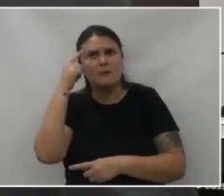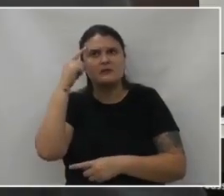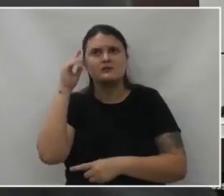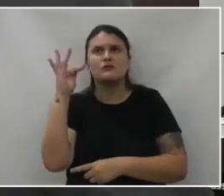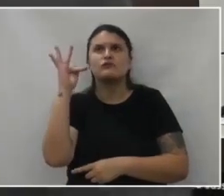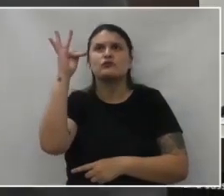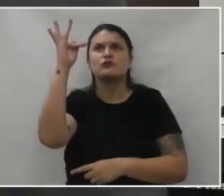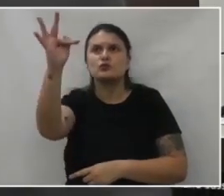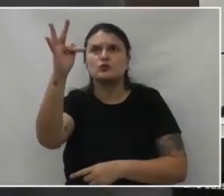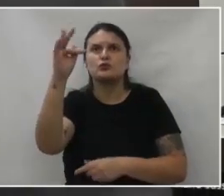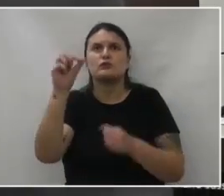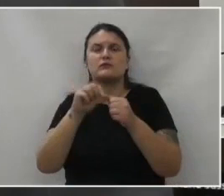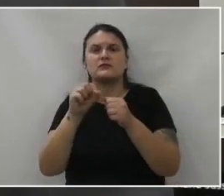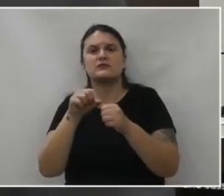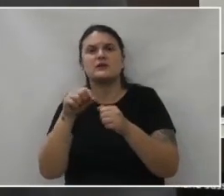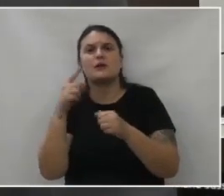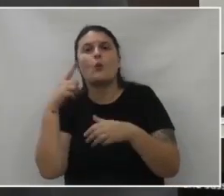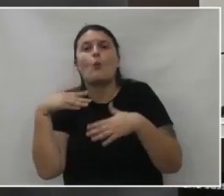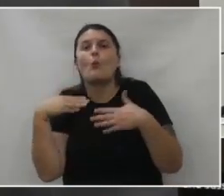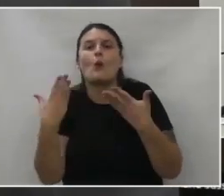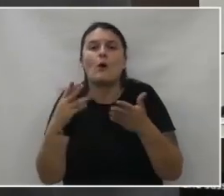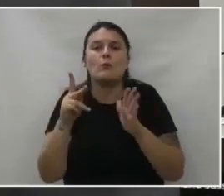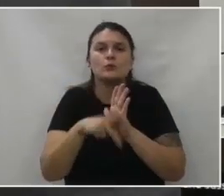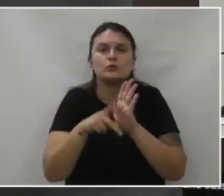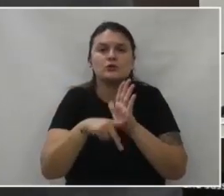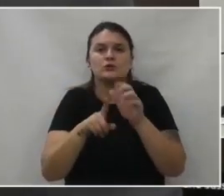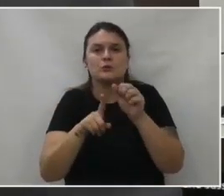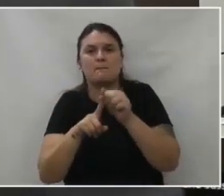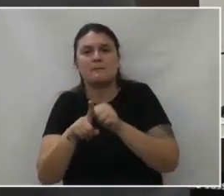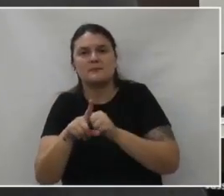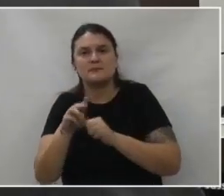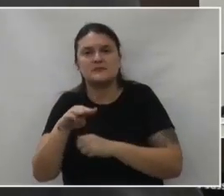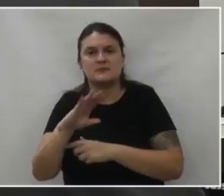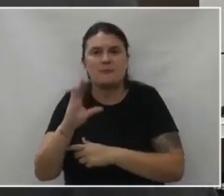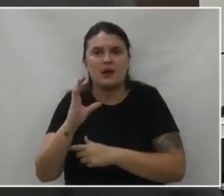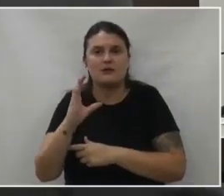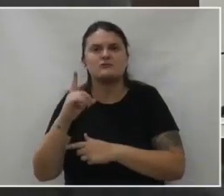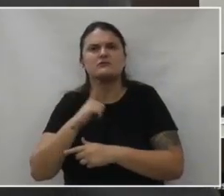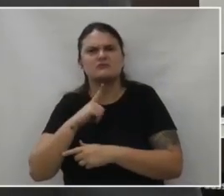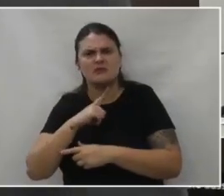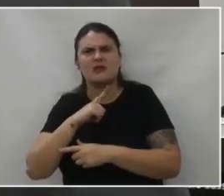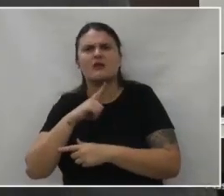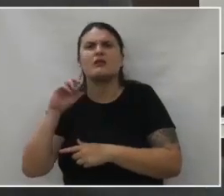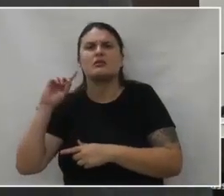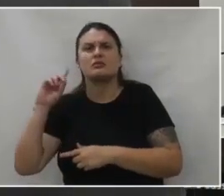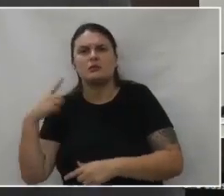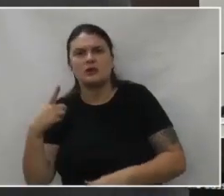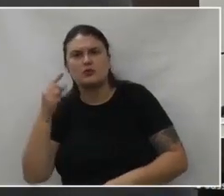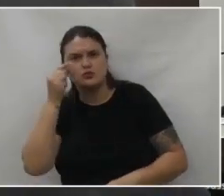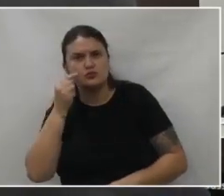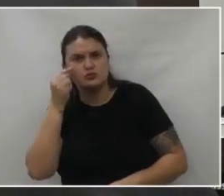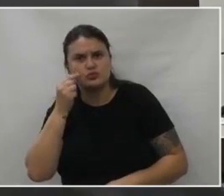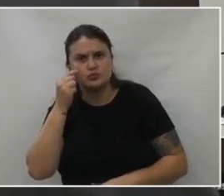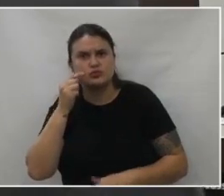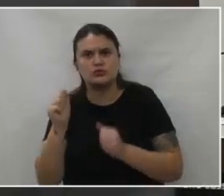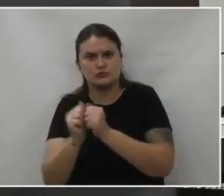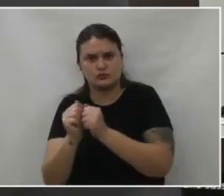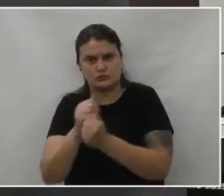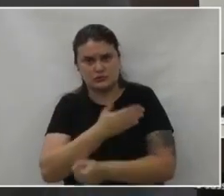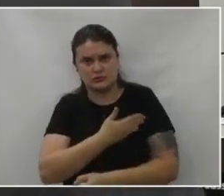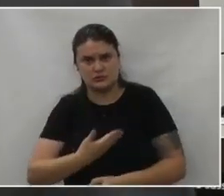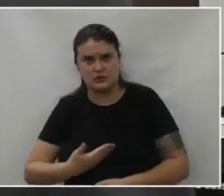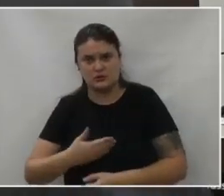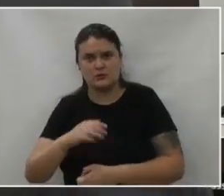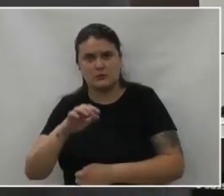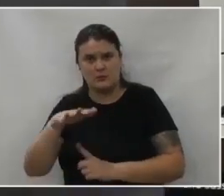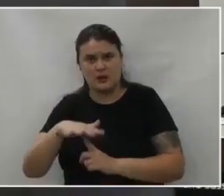de um levantamento de projetos para o mês de março. Nós vemos aí que o deputado Hussein está envolvido junto com o governo do Paraná,